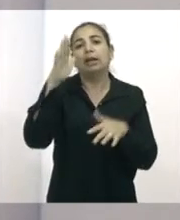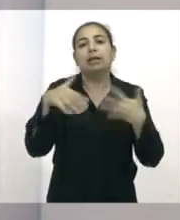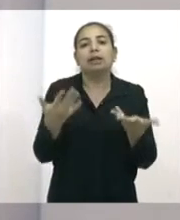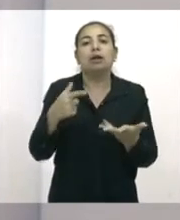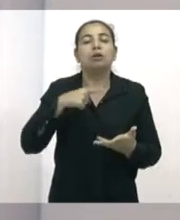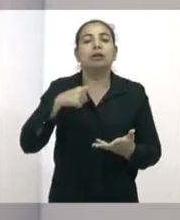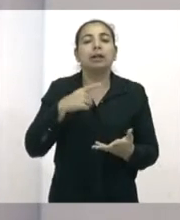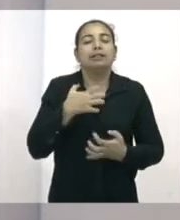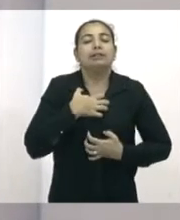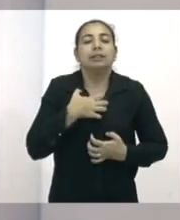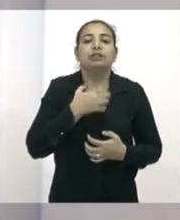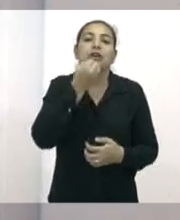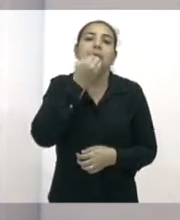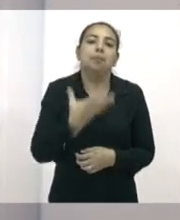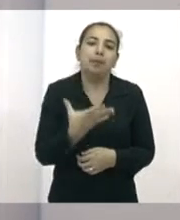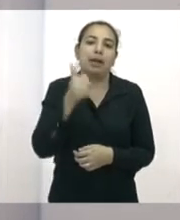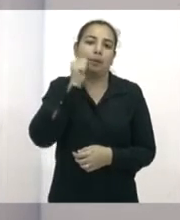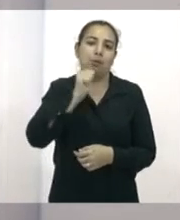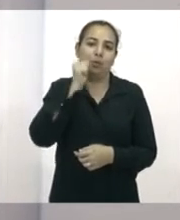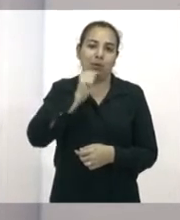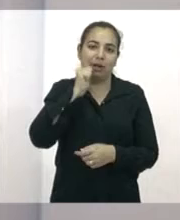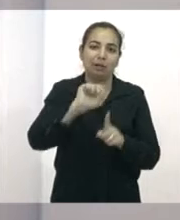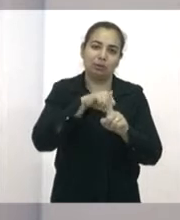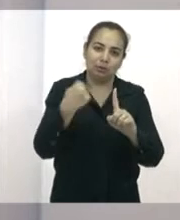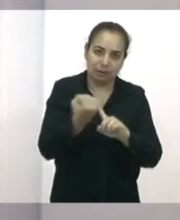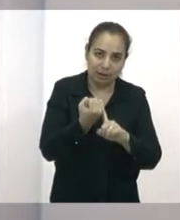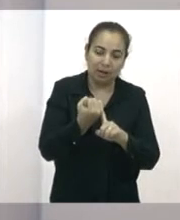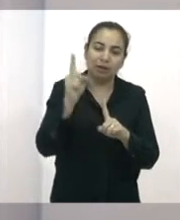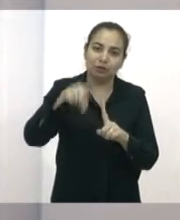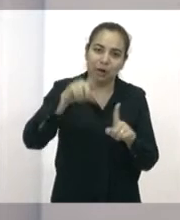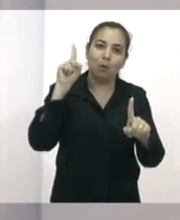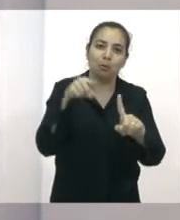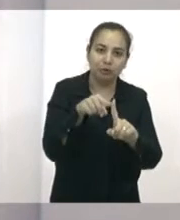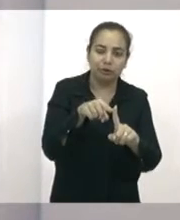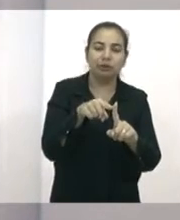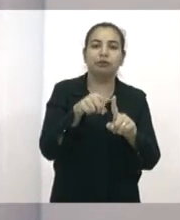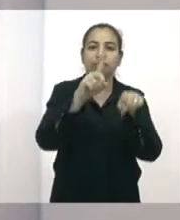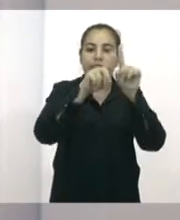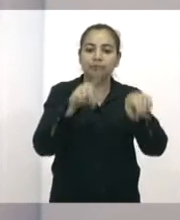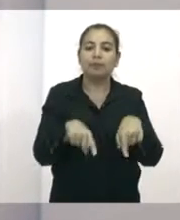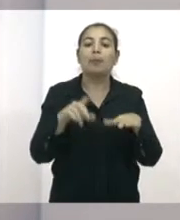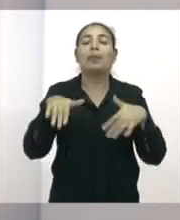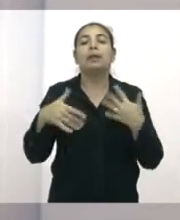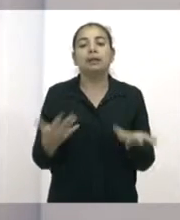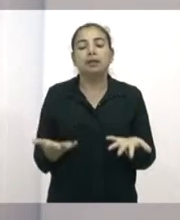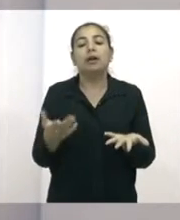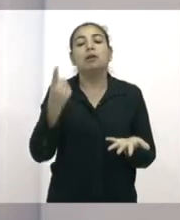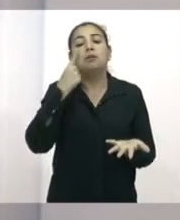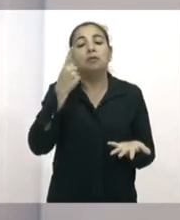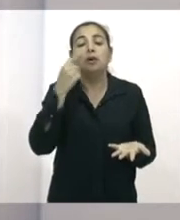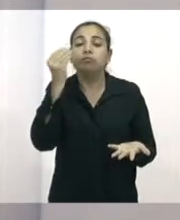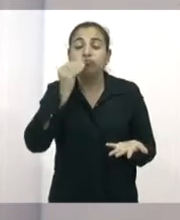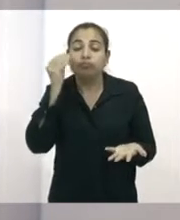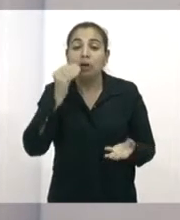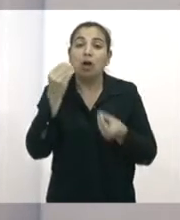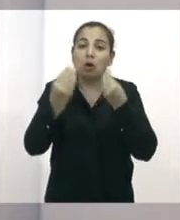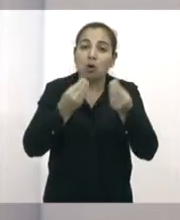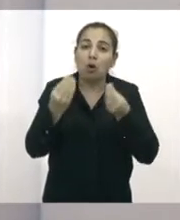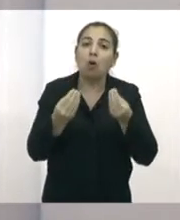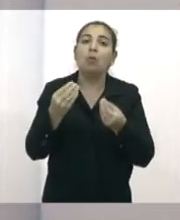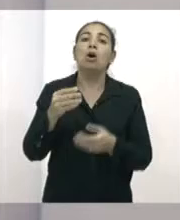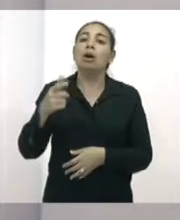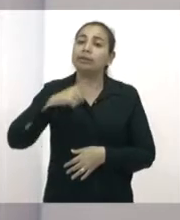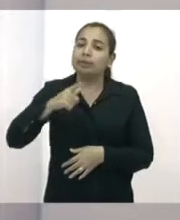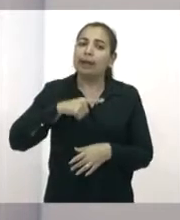acolhida, se sentir amparada. Então, iniciativas que até elas são simples de serem executadas, mas que a gente não vê um compromisso